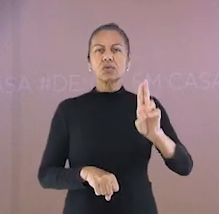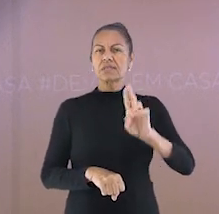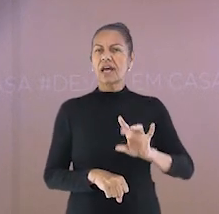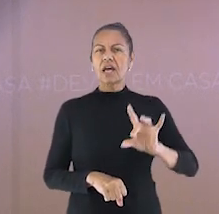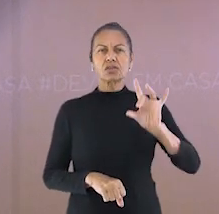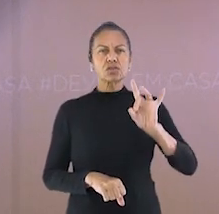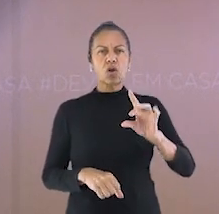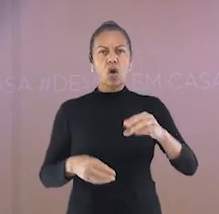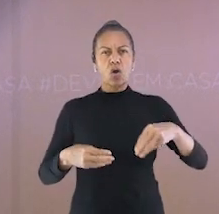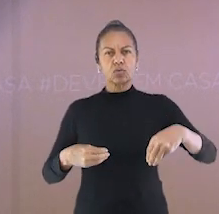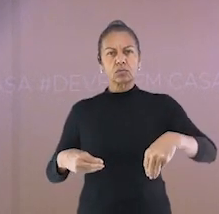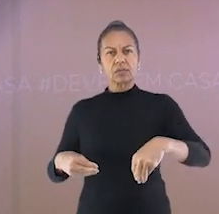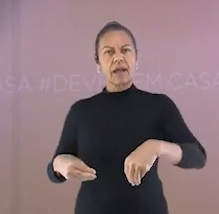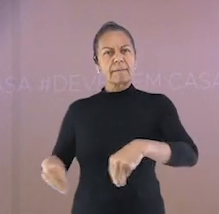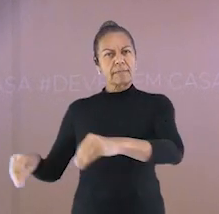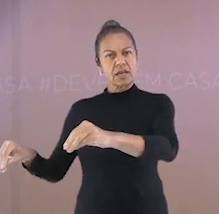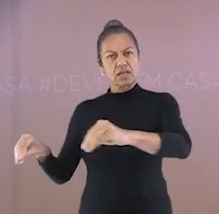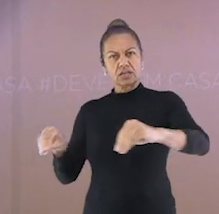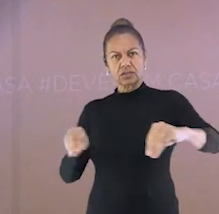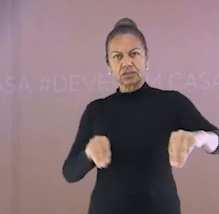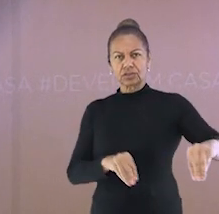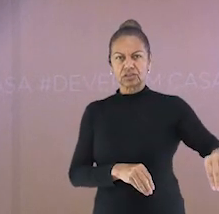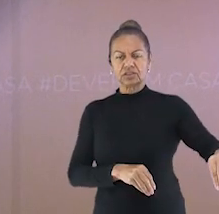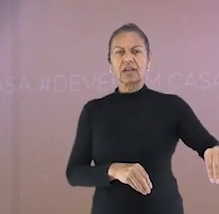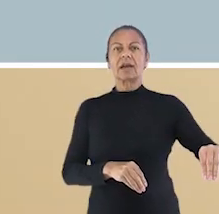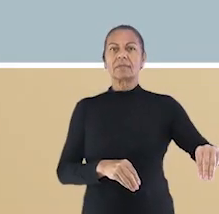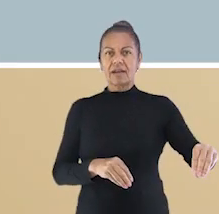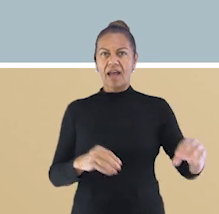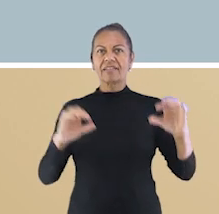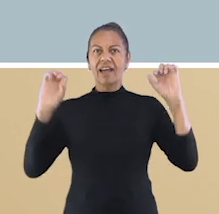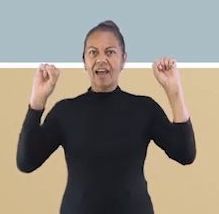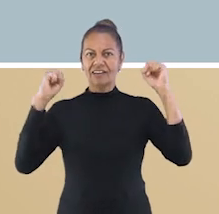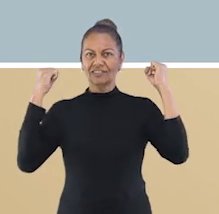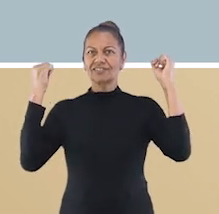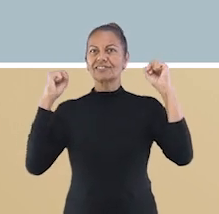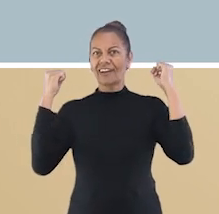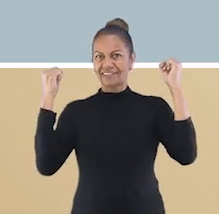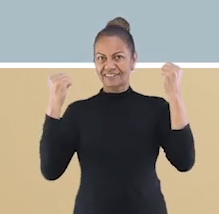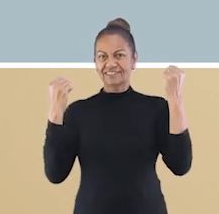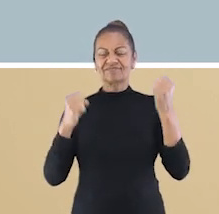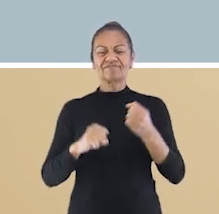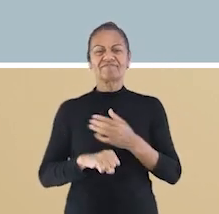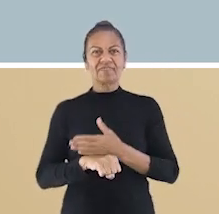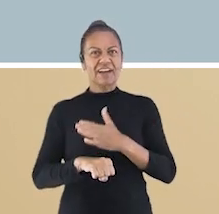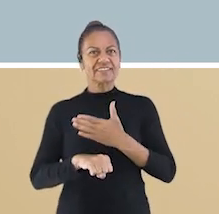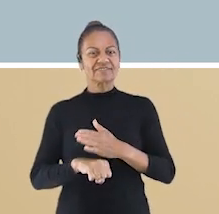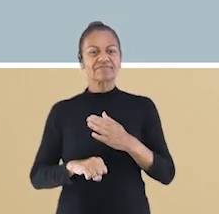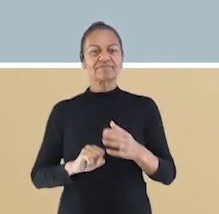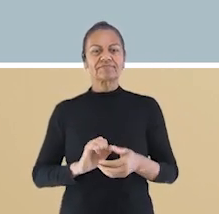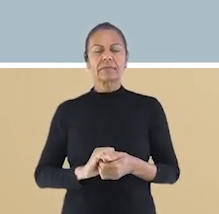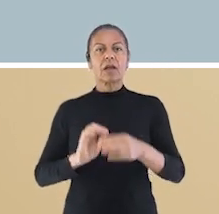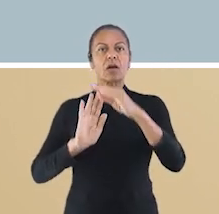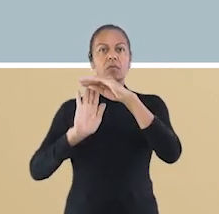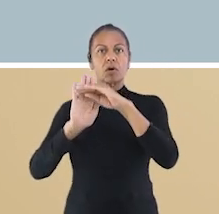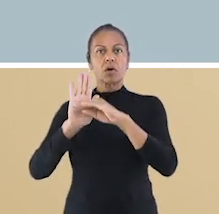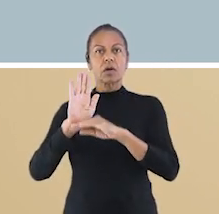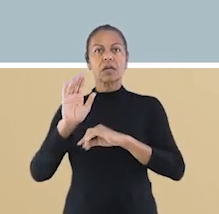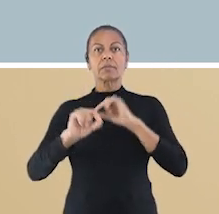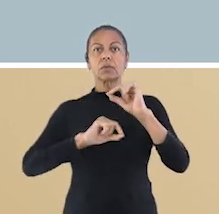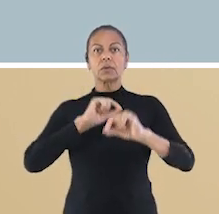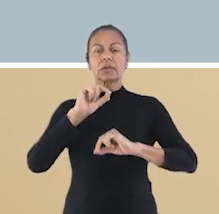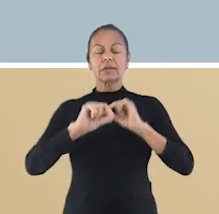Agiliza aí, que será muito importante na nossa prática. Sobre o nosso programa, o nosso tema integrador é